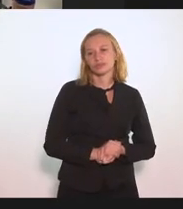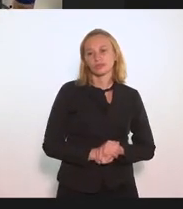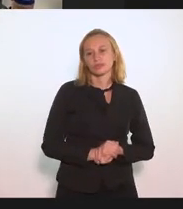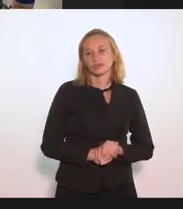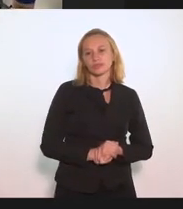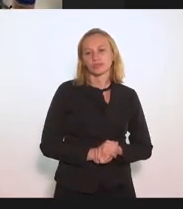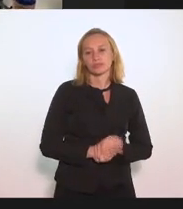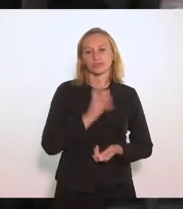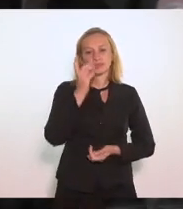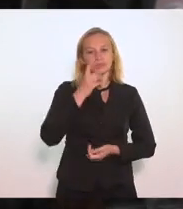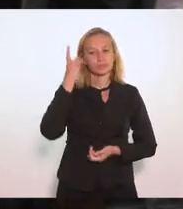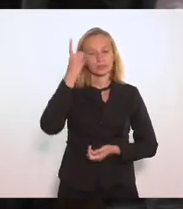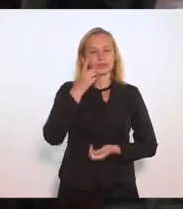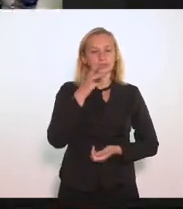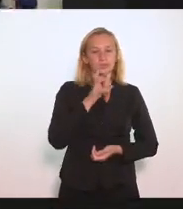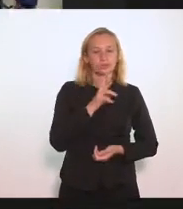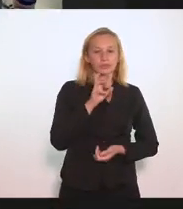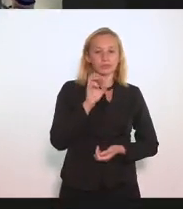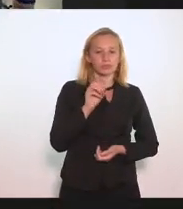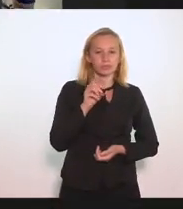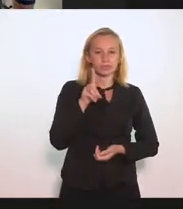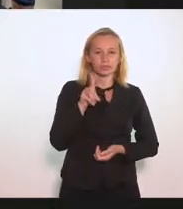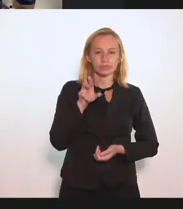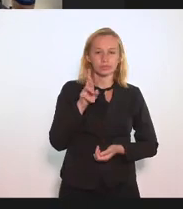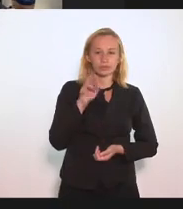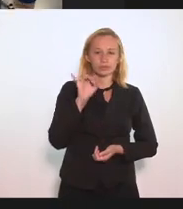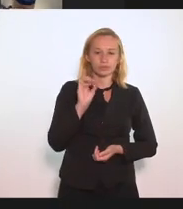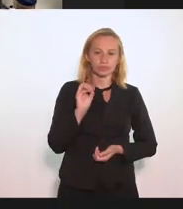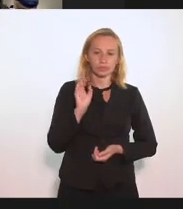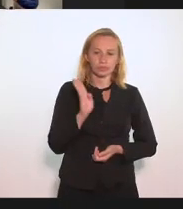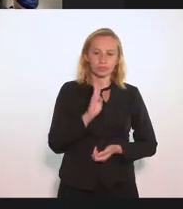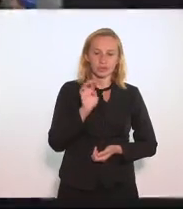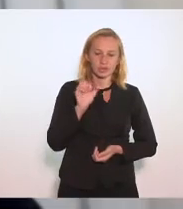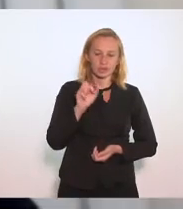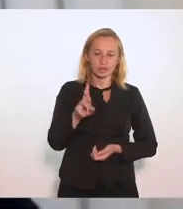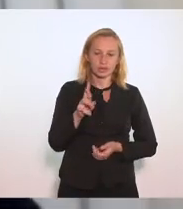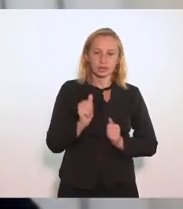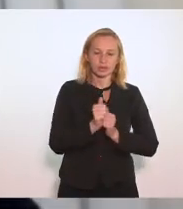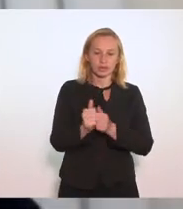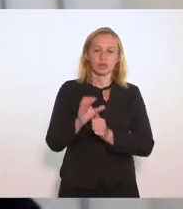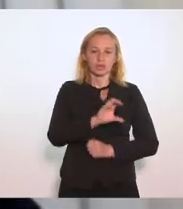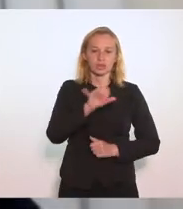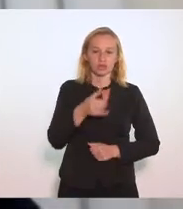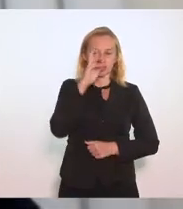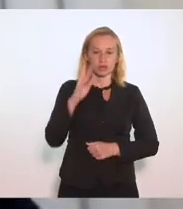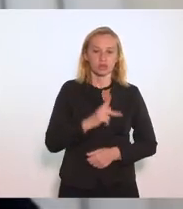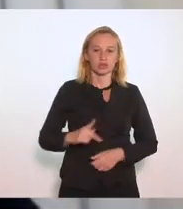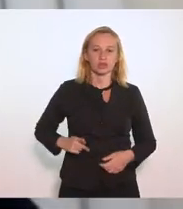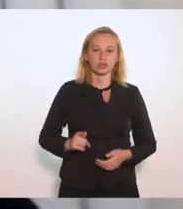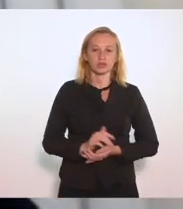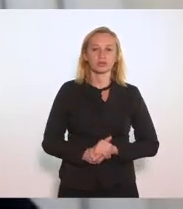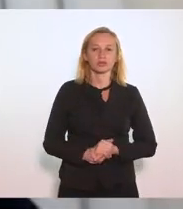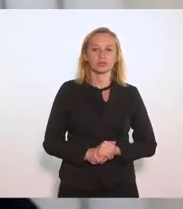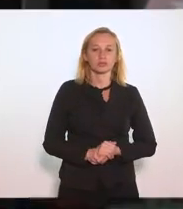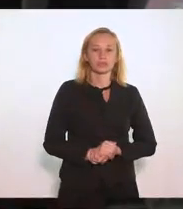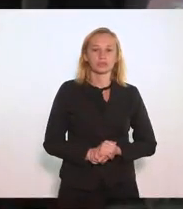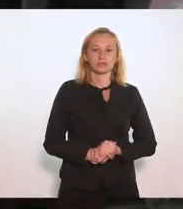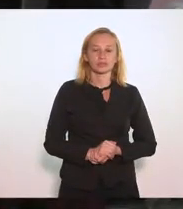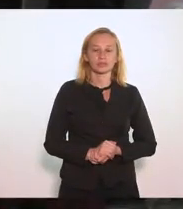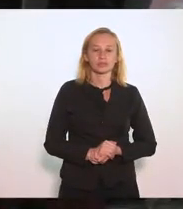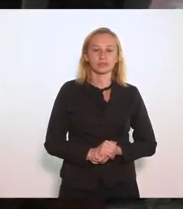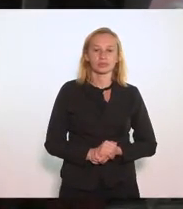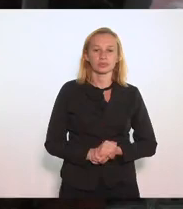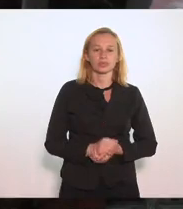deputado Rodrigo Bacelá acompanha o parecer da CCJ senhor presidente com os